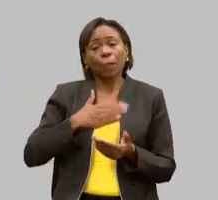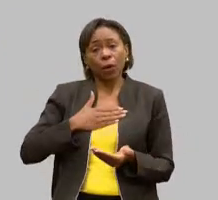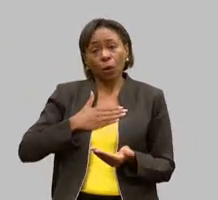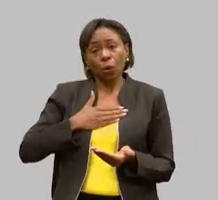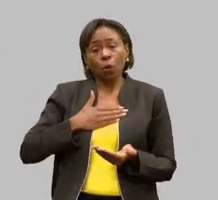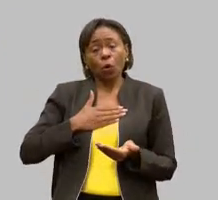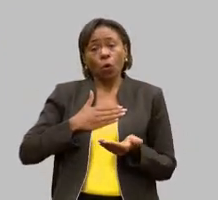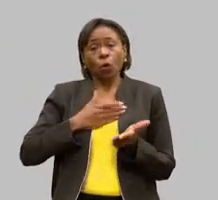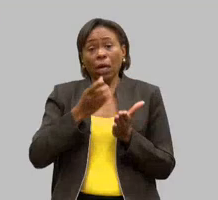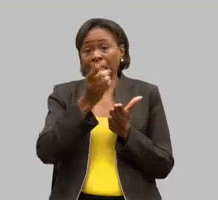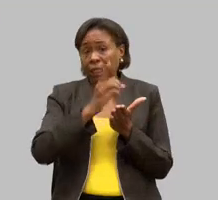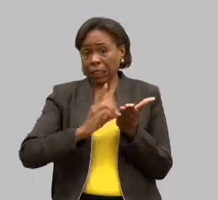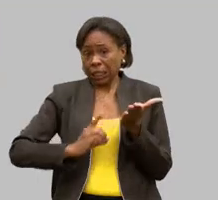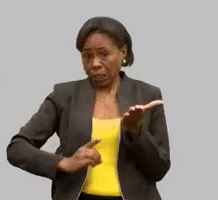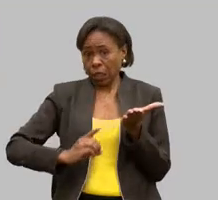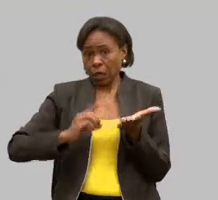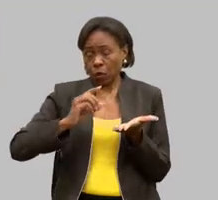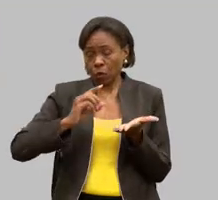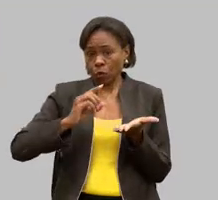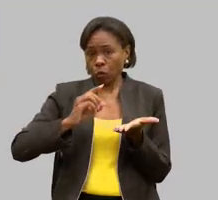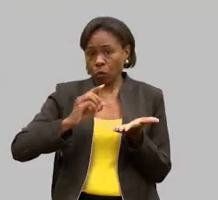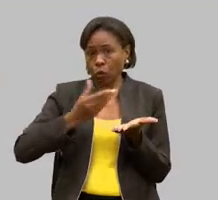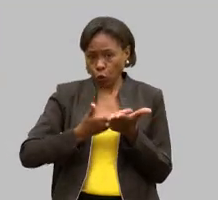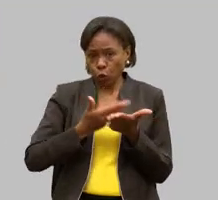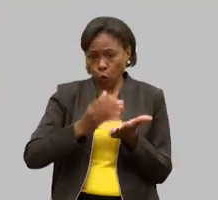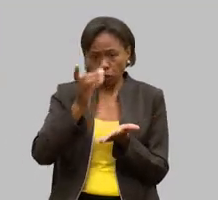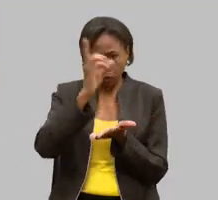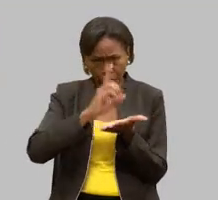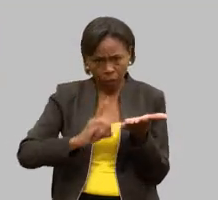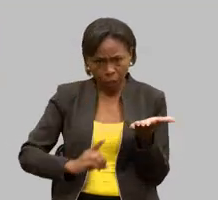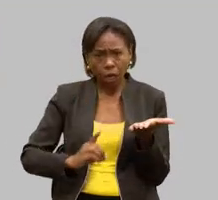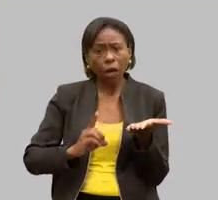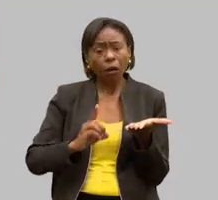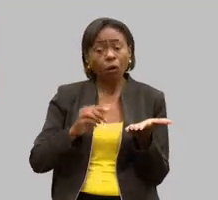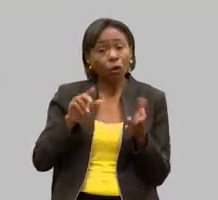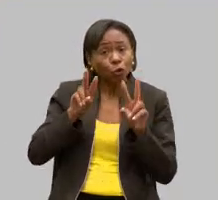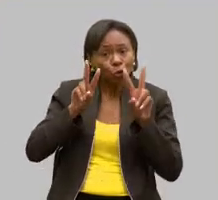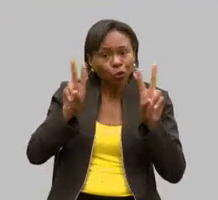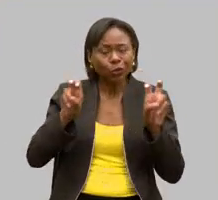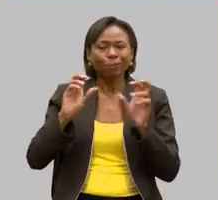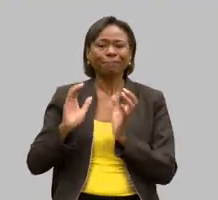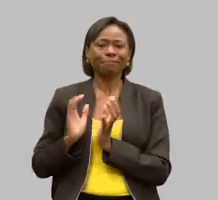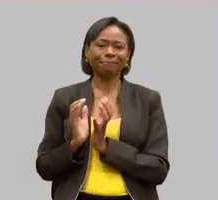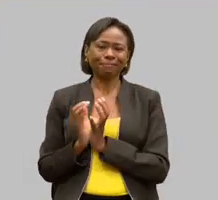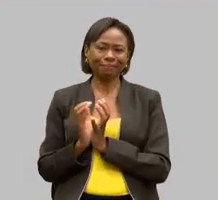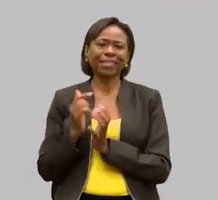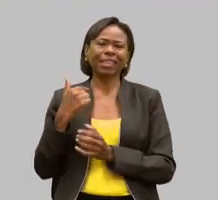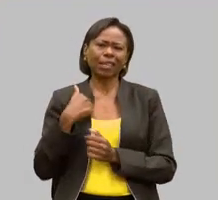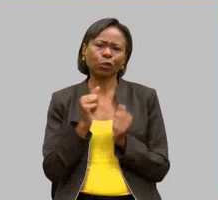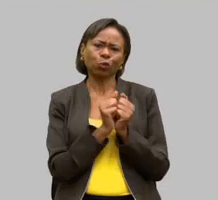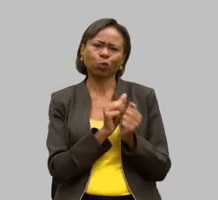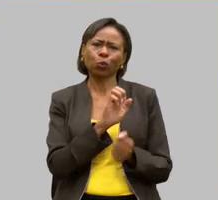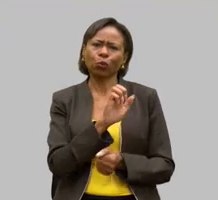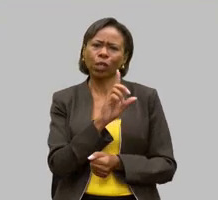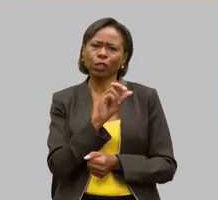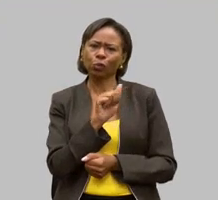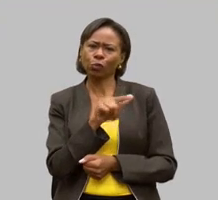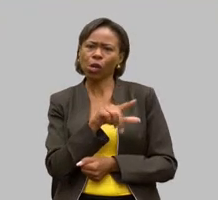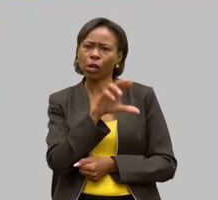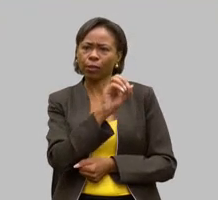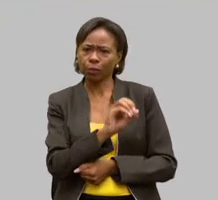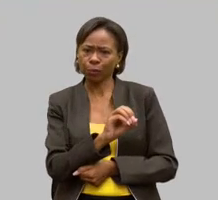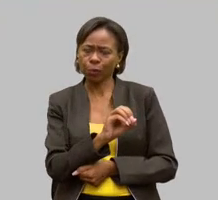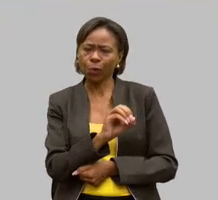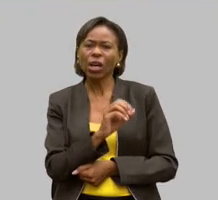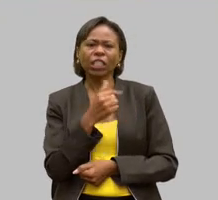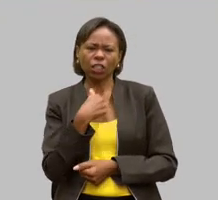muitas vezes eu sentei do lado de Eduardo Barbosa a gente conversou muito a gente já participou de muitos eventos em Betim que